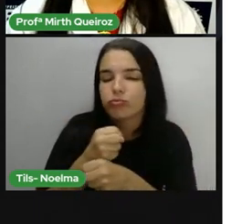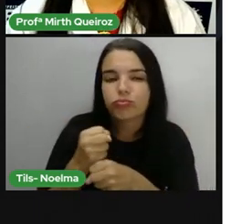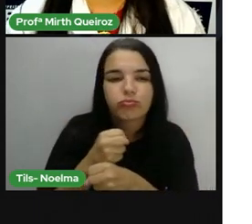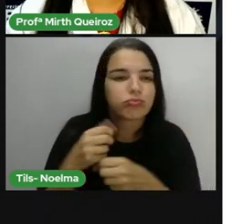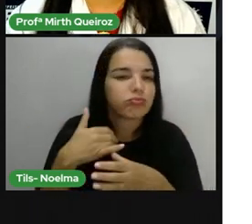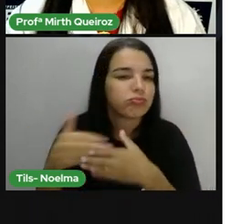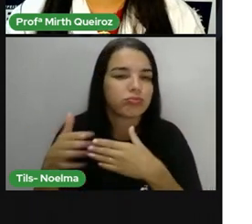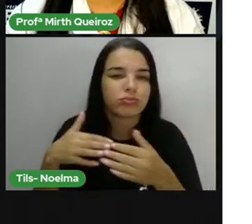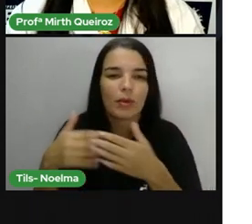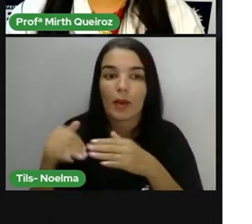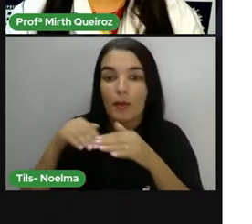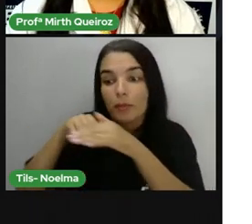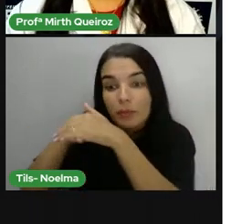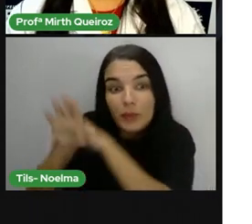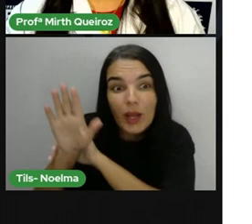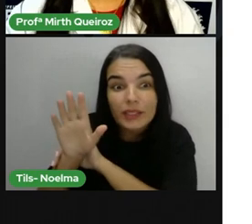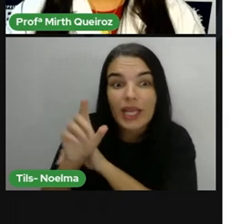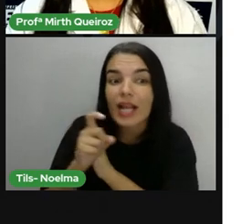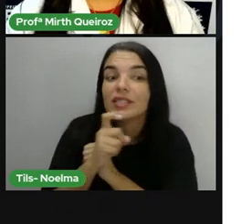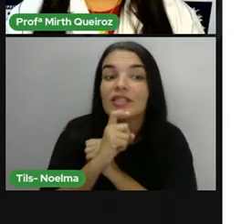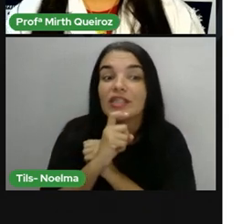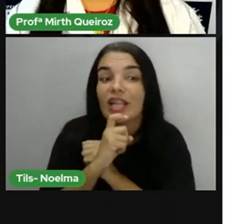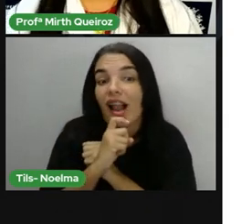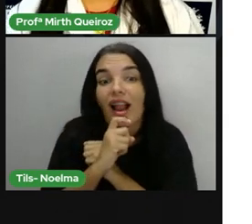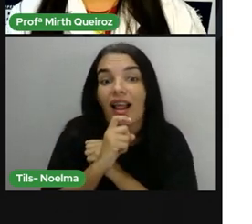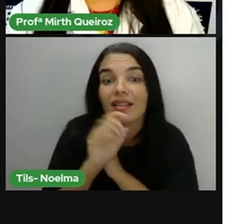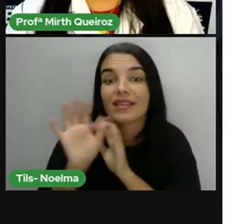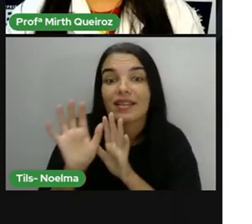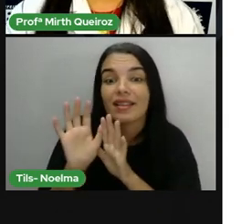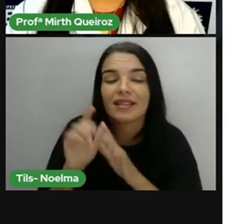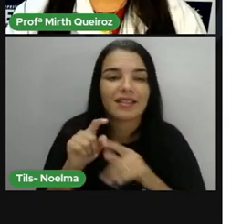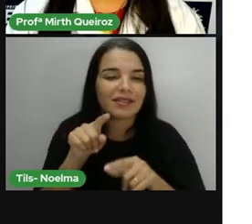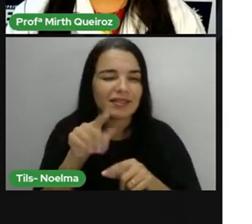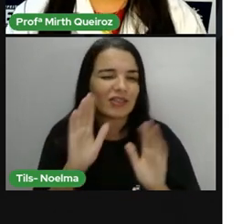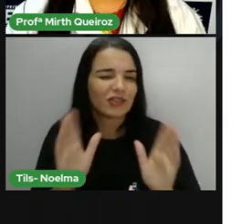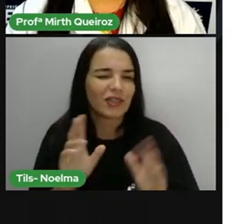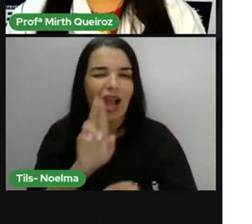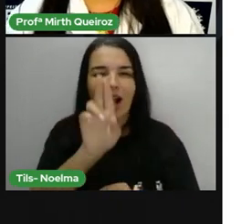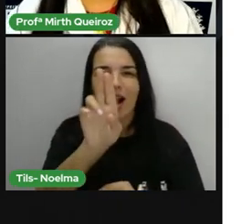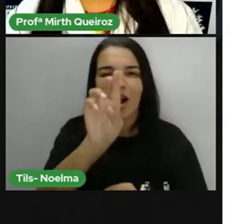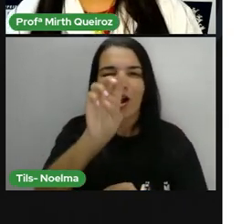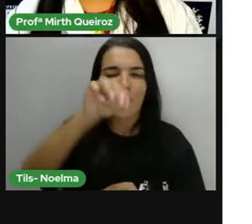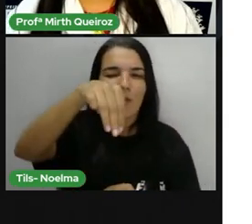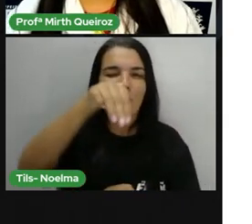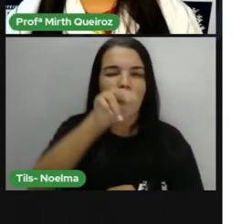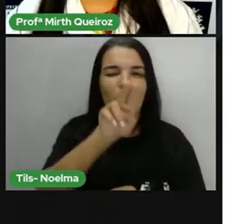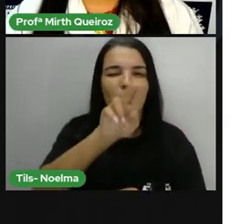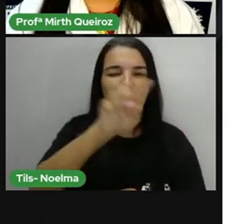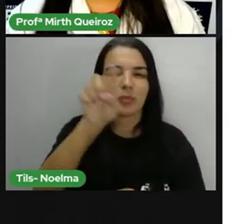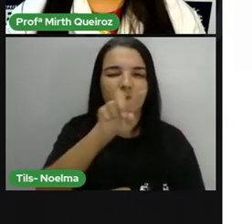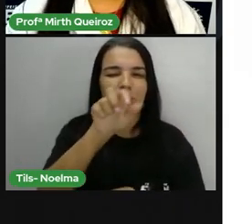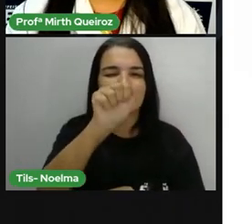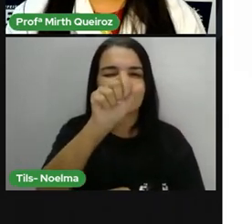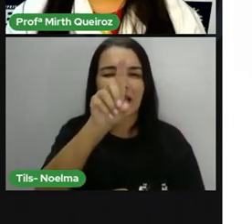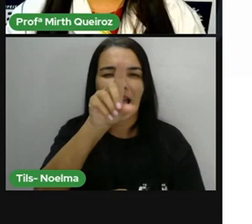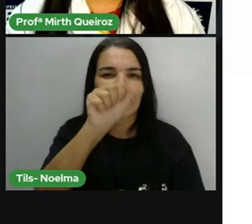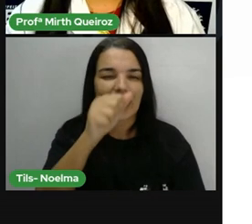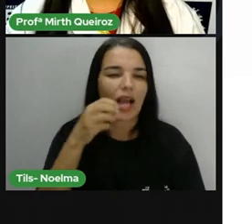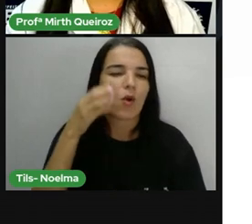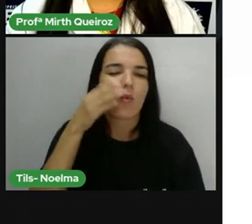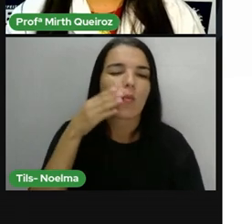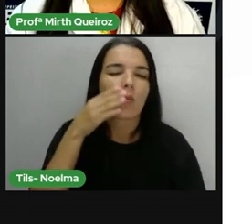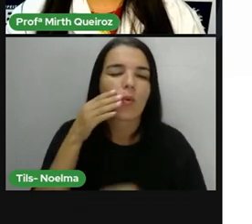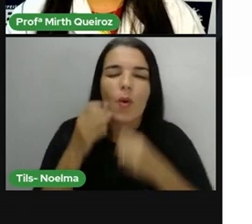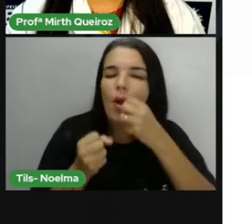Pode ser congelado, por exemplo, né? Então, quem é aí que já tomou uma umbu usada, um suco de umbu, um doce,